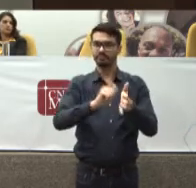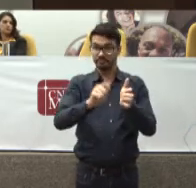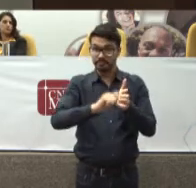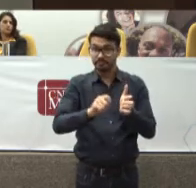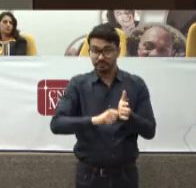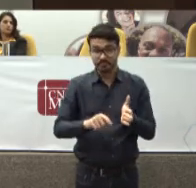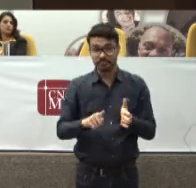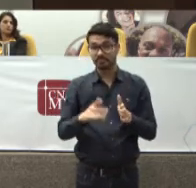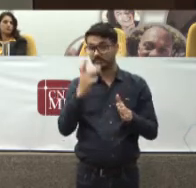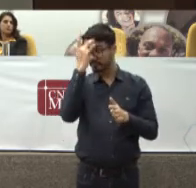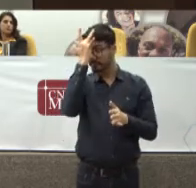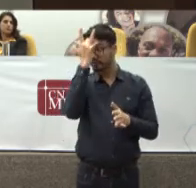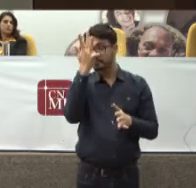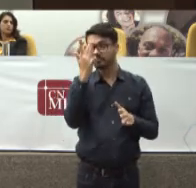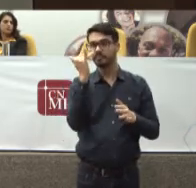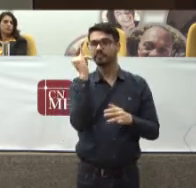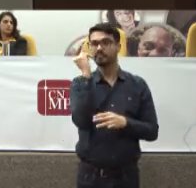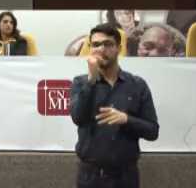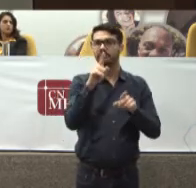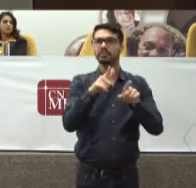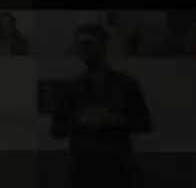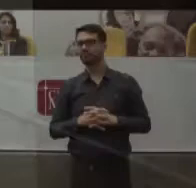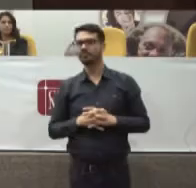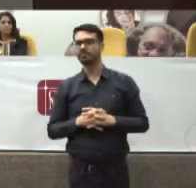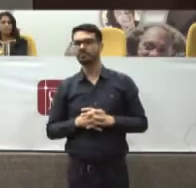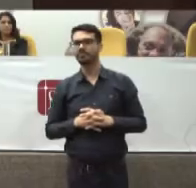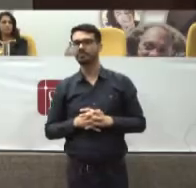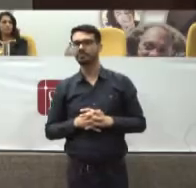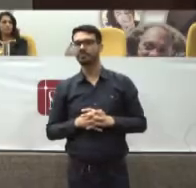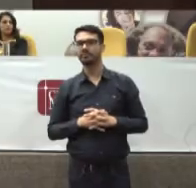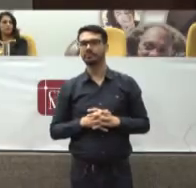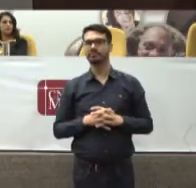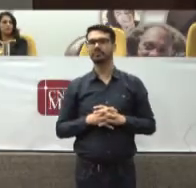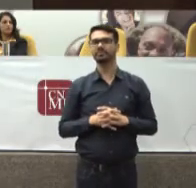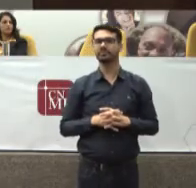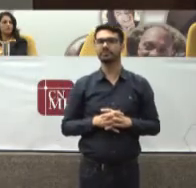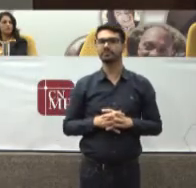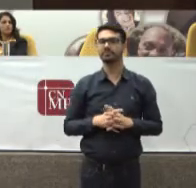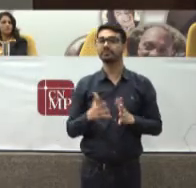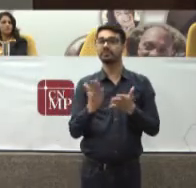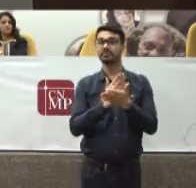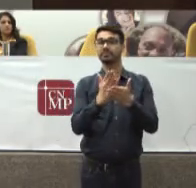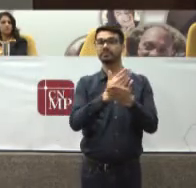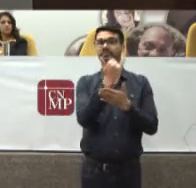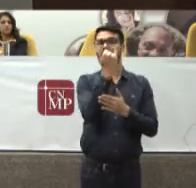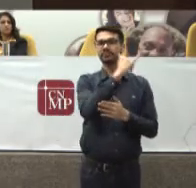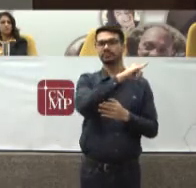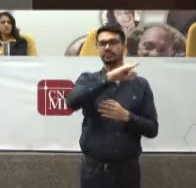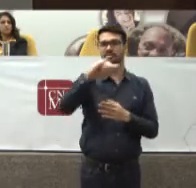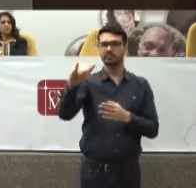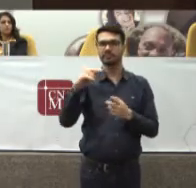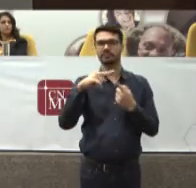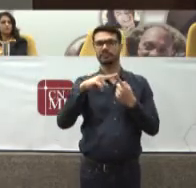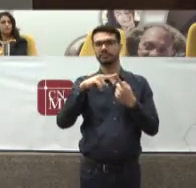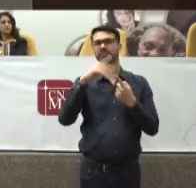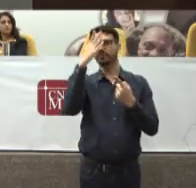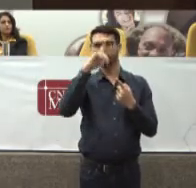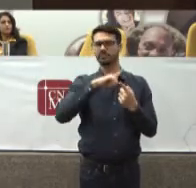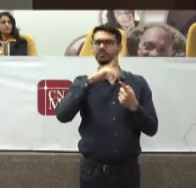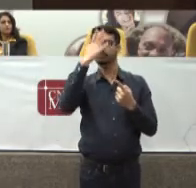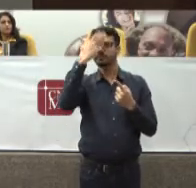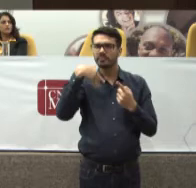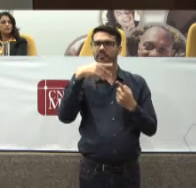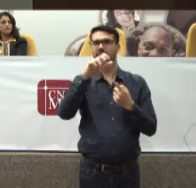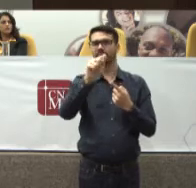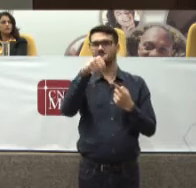E também agilizar O andamento Do seu processo Aqui mais algumas informações Se tem registro Se Anvisa Enfim Alguns